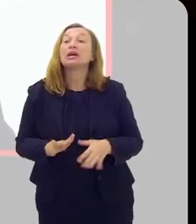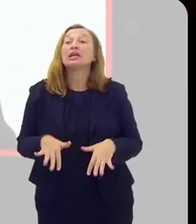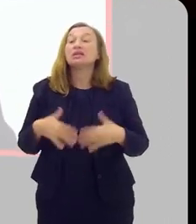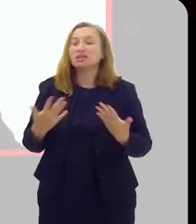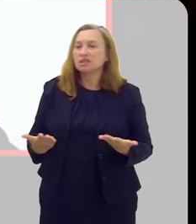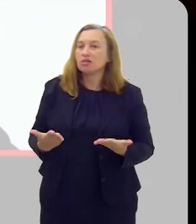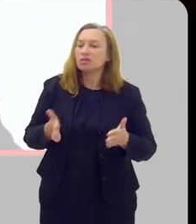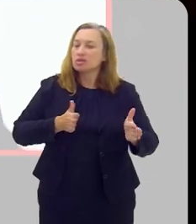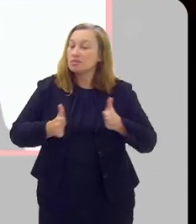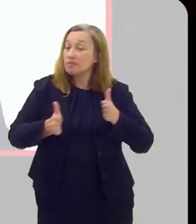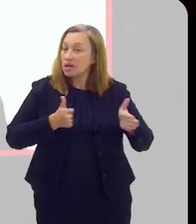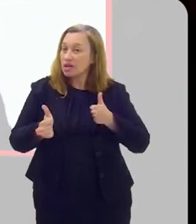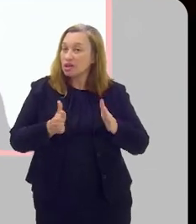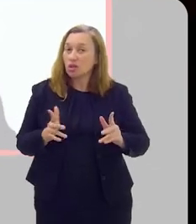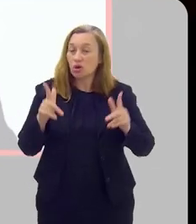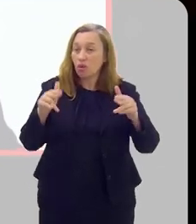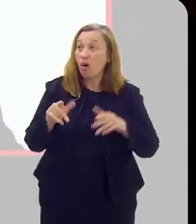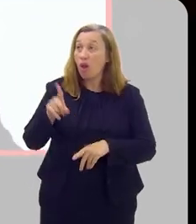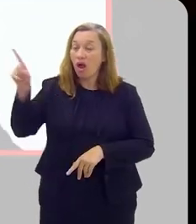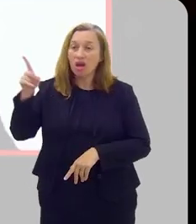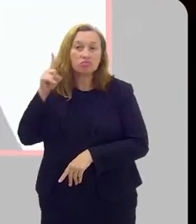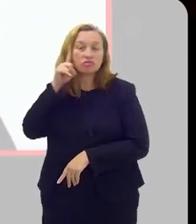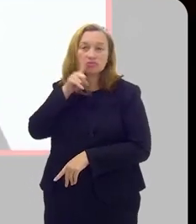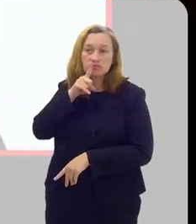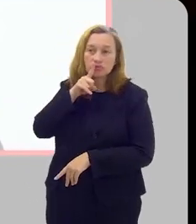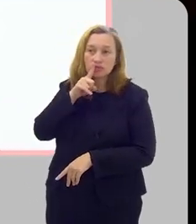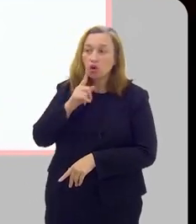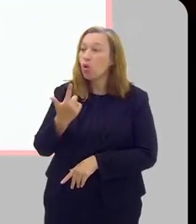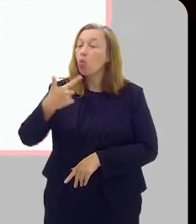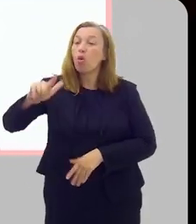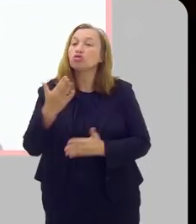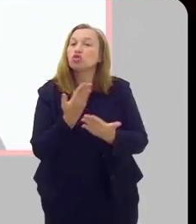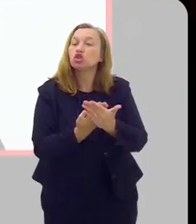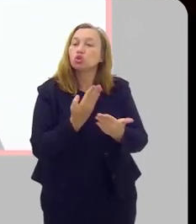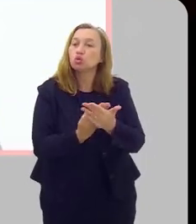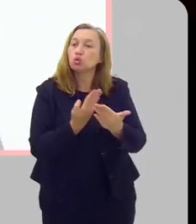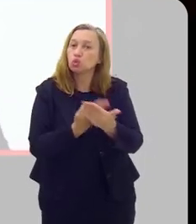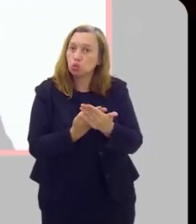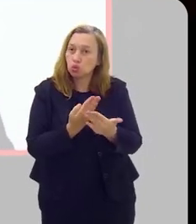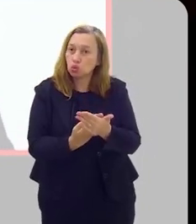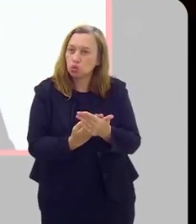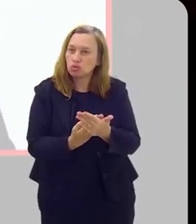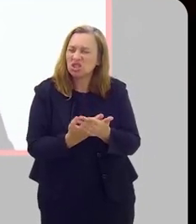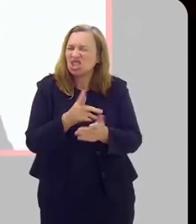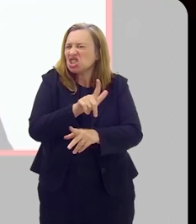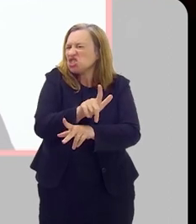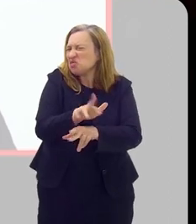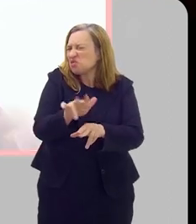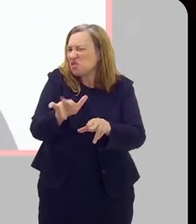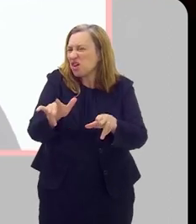E aí, nessa mesma época, lá nos Estados Unidos, fizeram um outro estudo que teve diversas